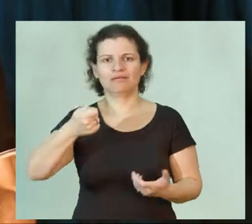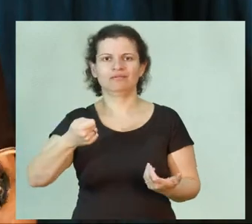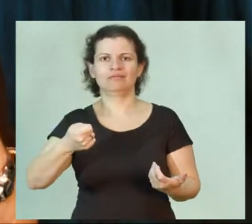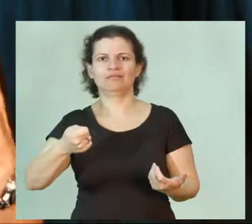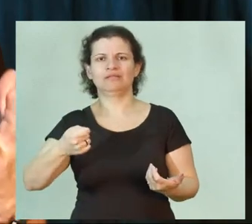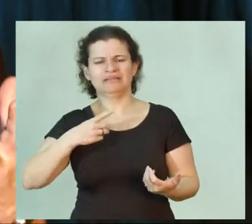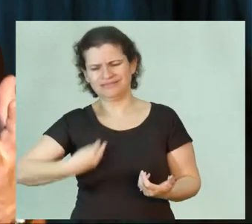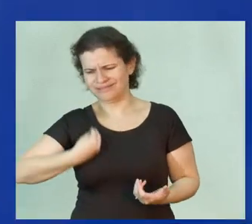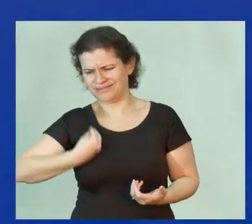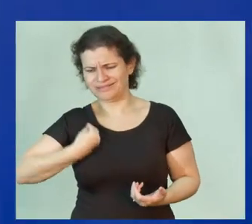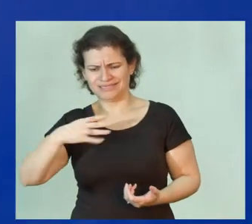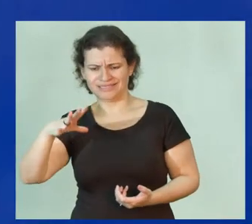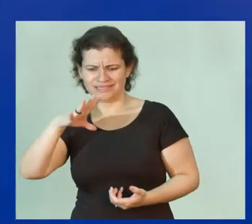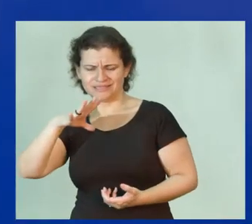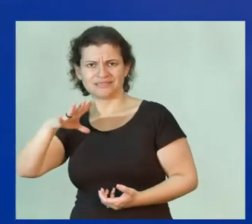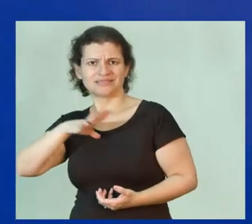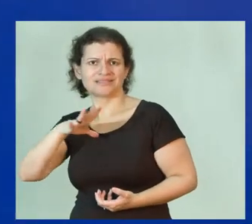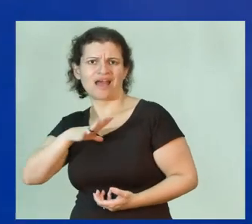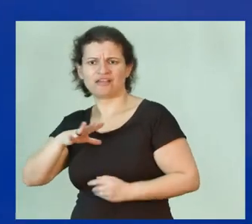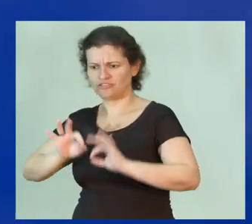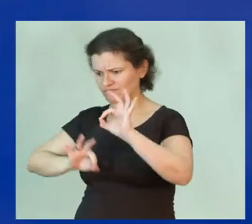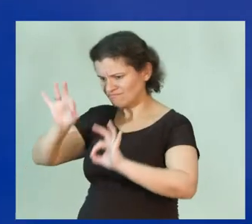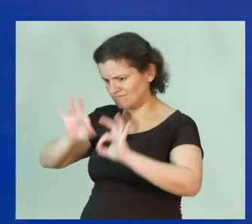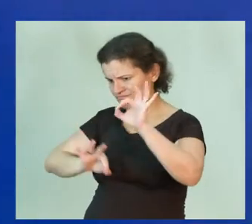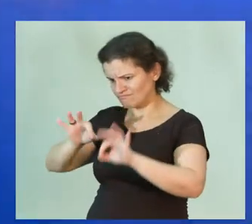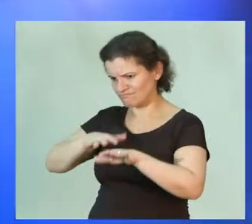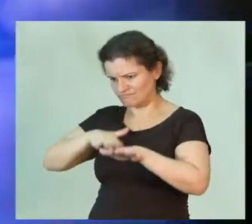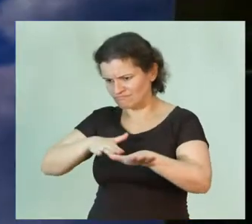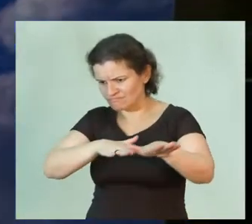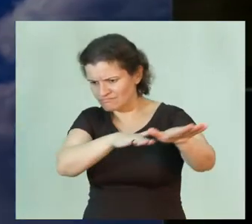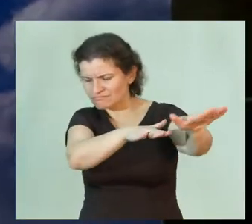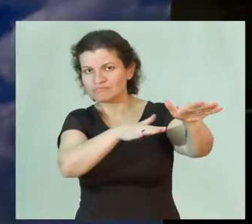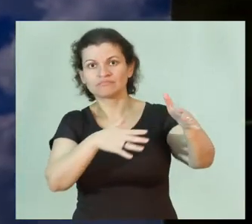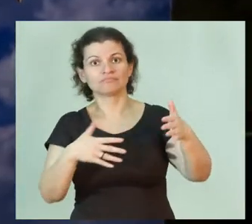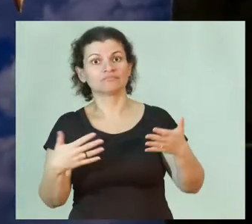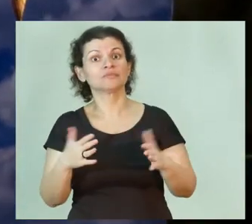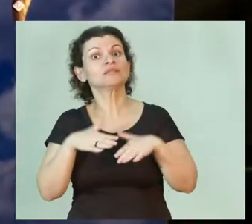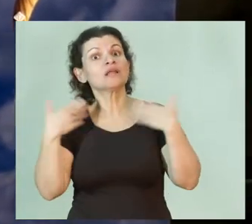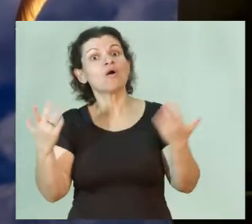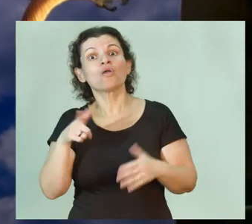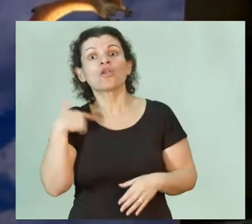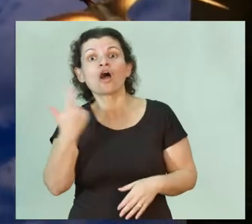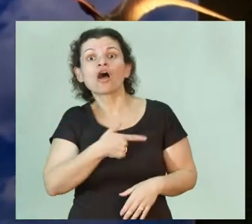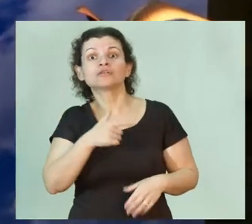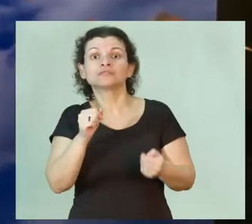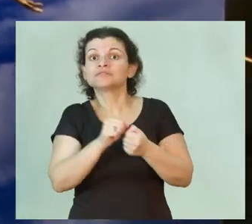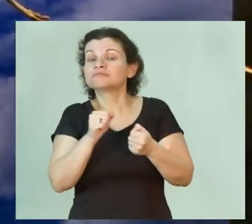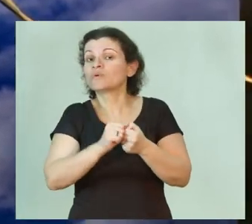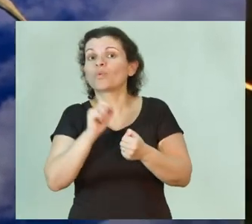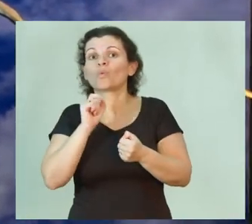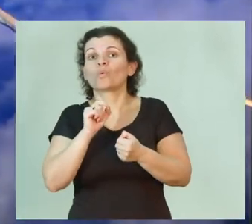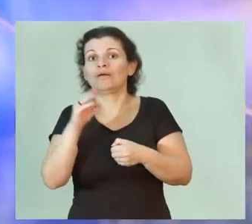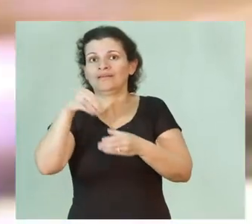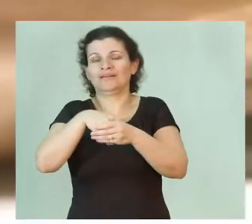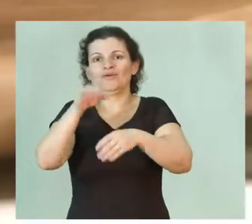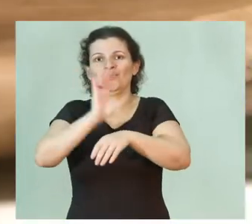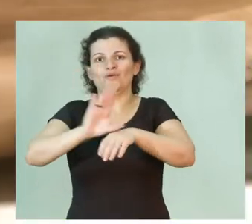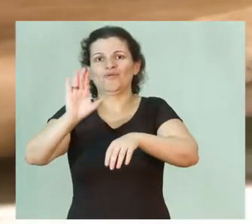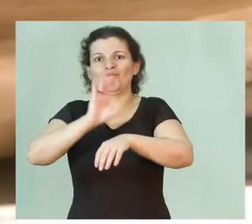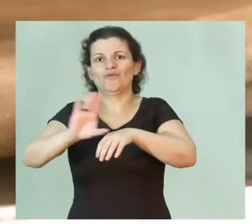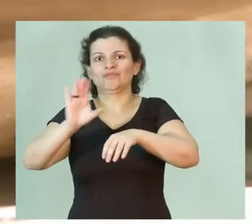existência de uma cidade que organize o trânsito disso tudo. Então, nós fazemos no nosso curso,